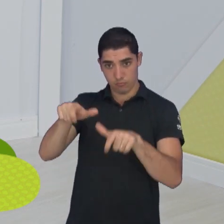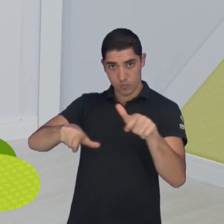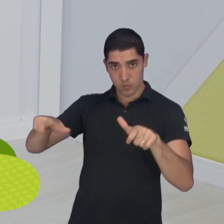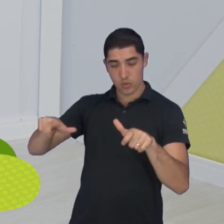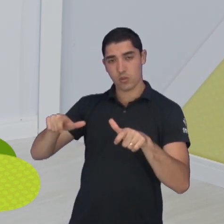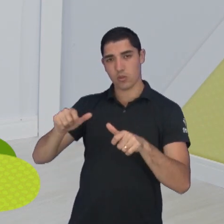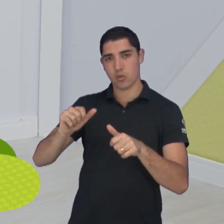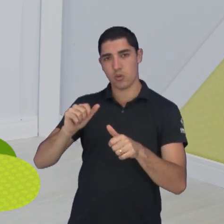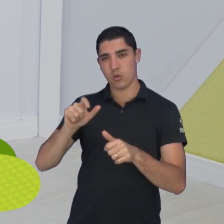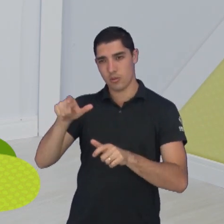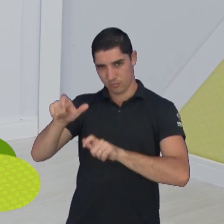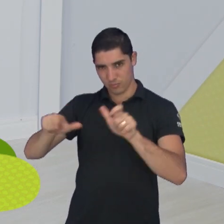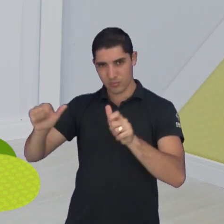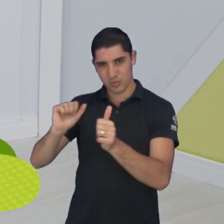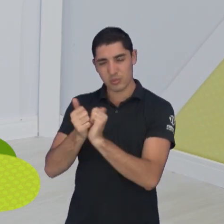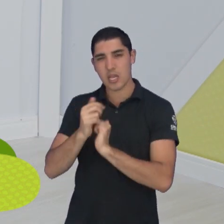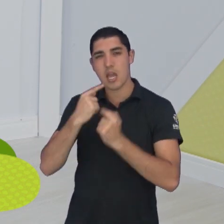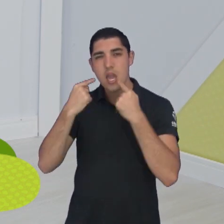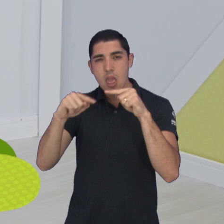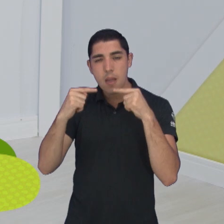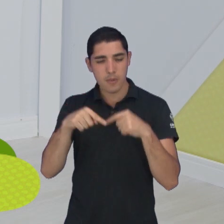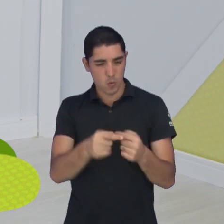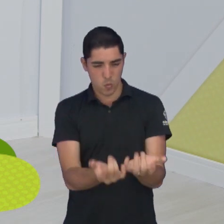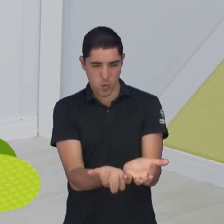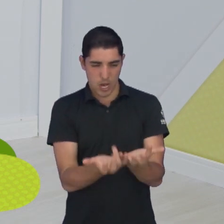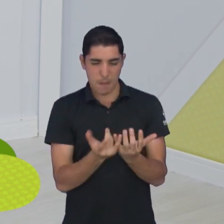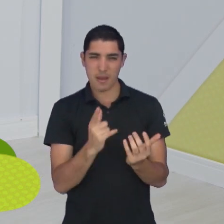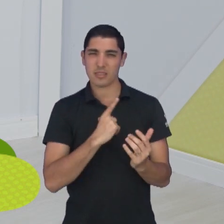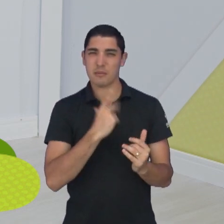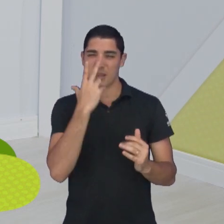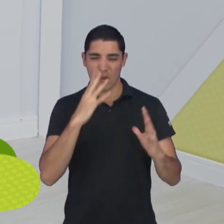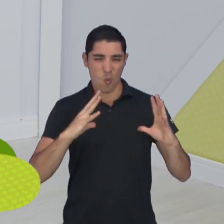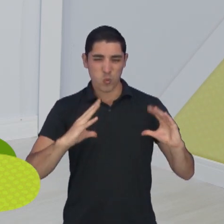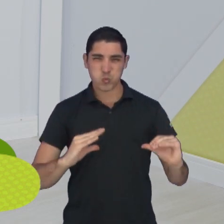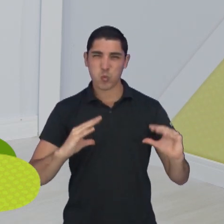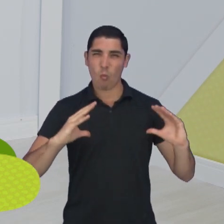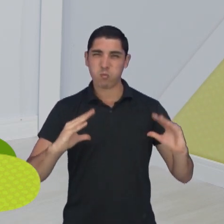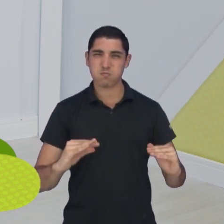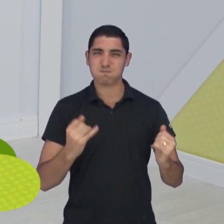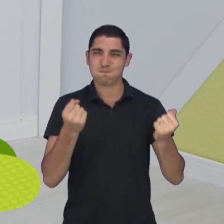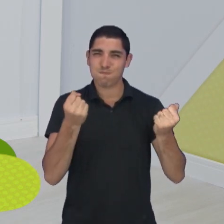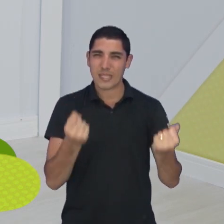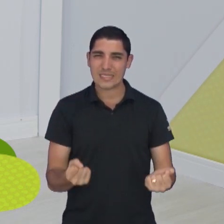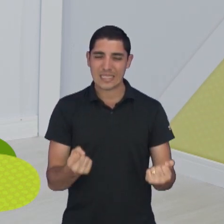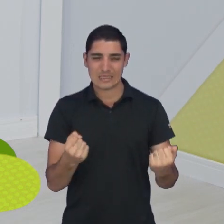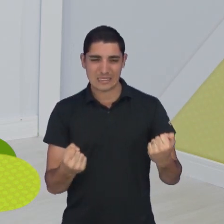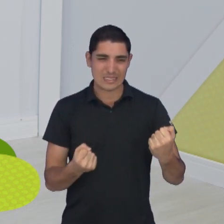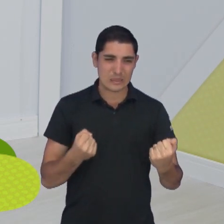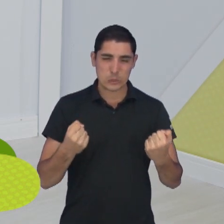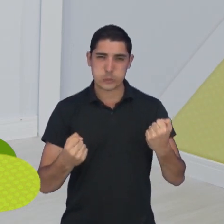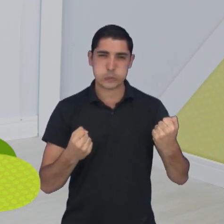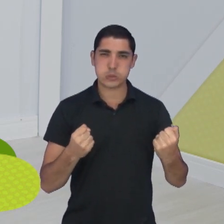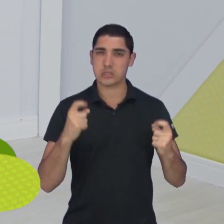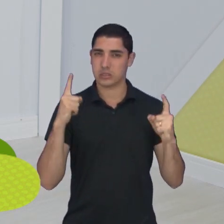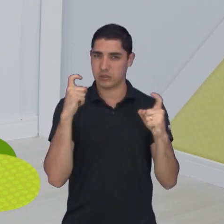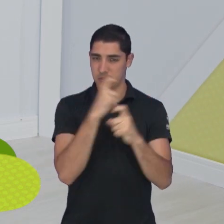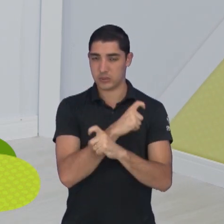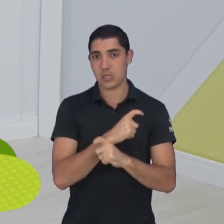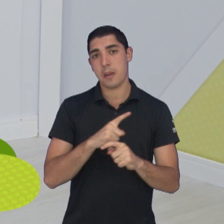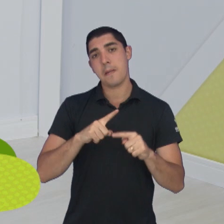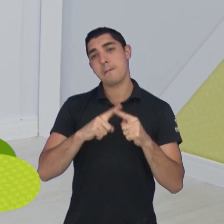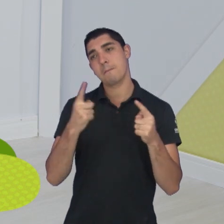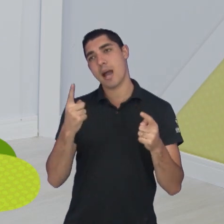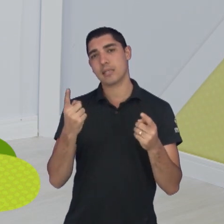que o gramado estava muito fofo e estava mesmo, Então acaba sendo mais pesado para você correr. Também ressaltaram que não é desculpa para o